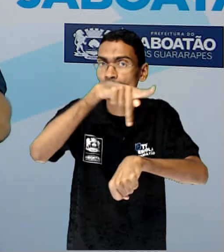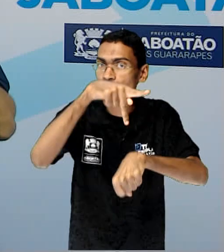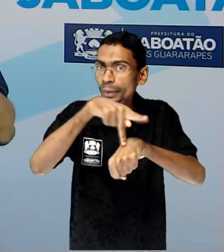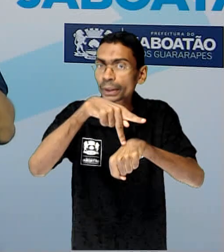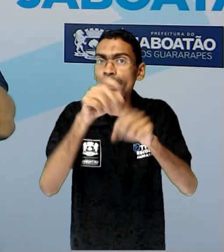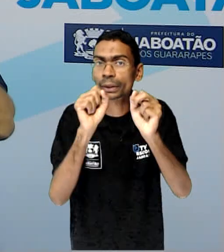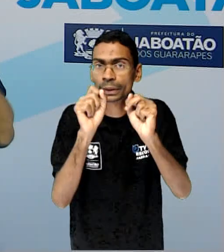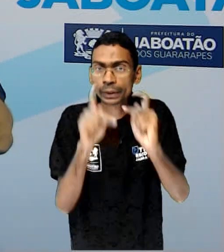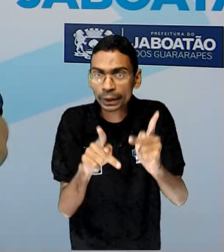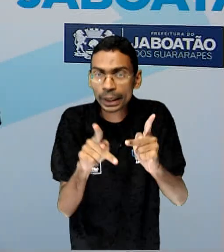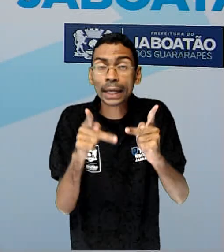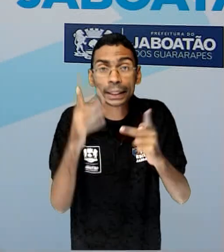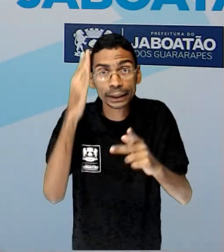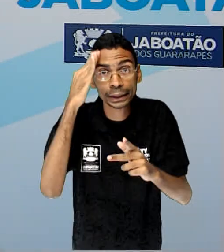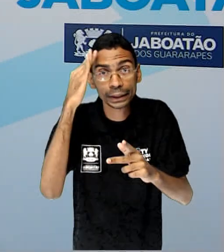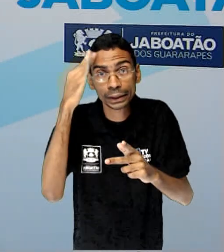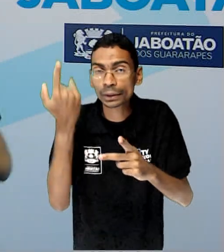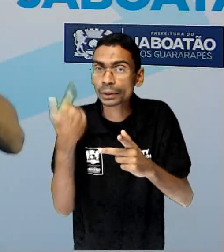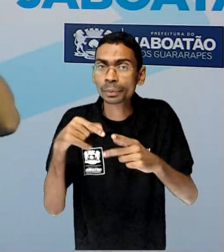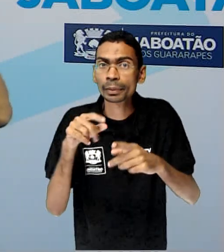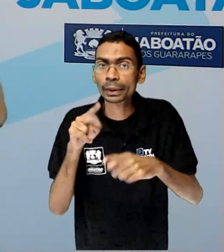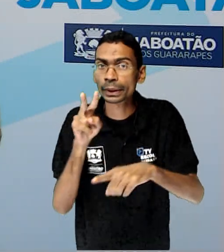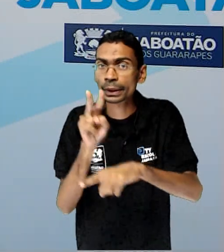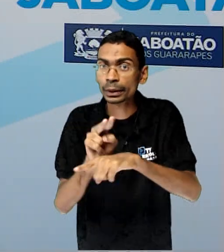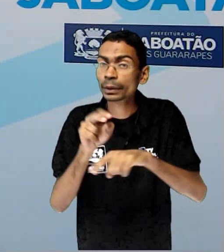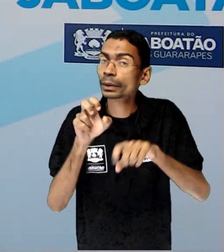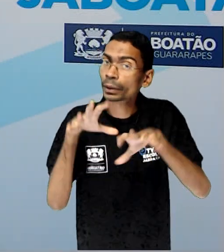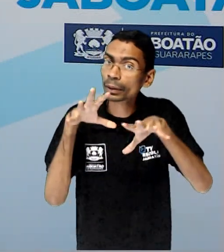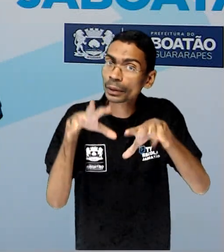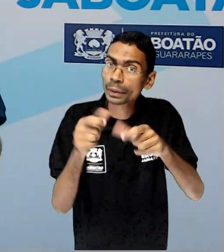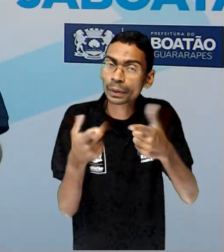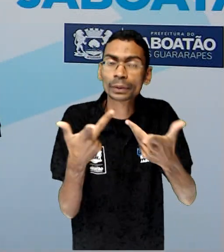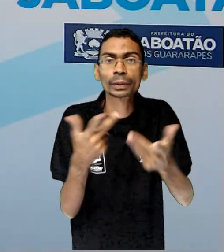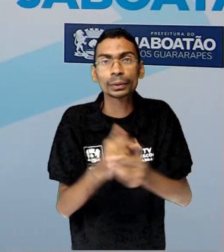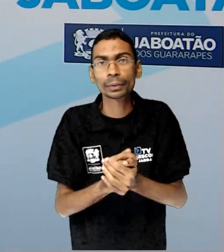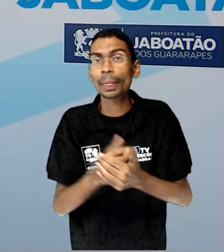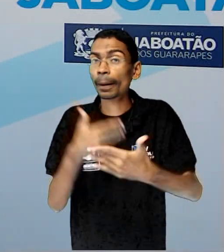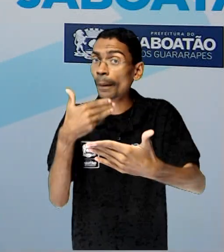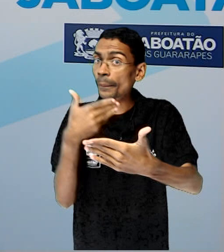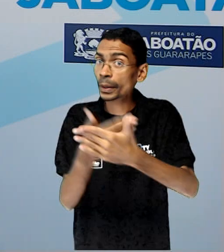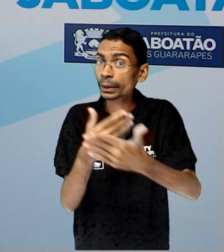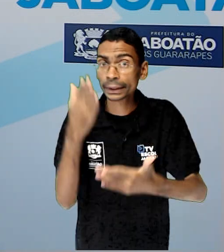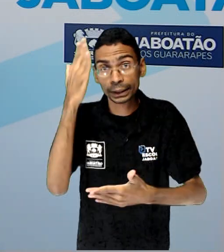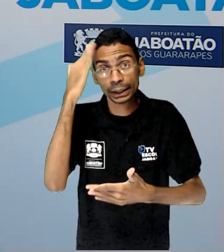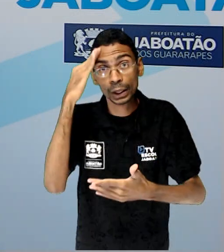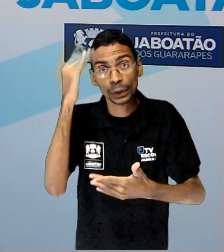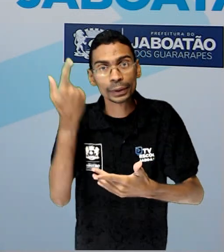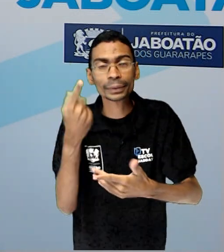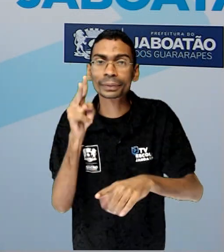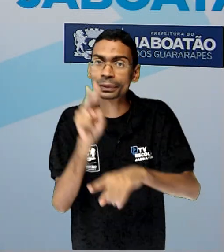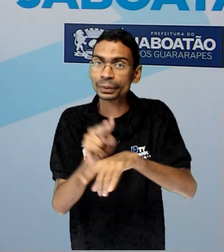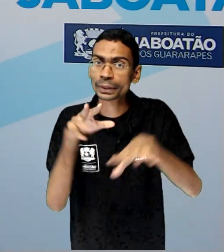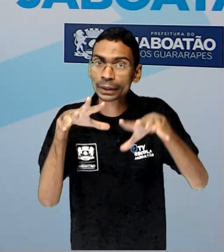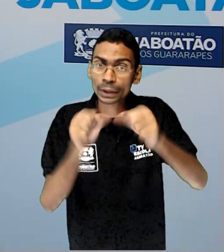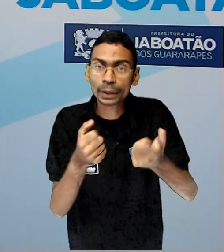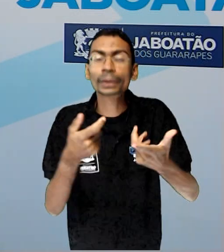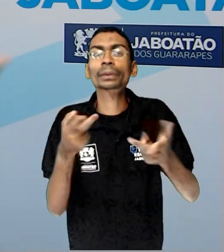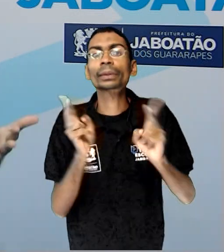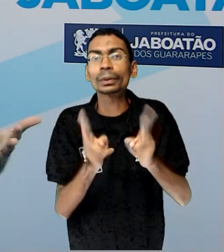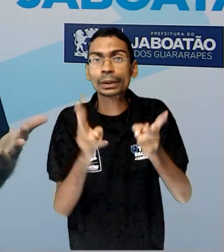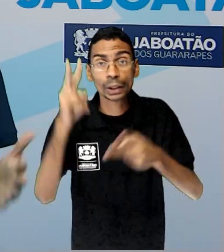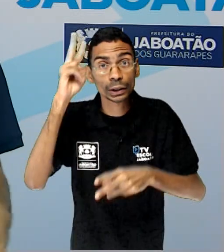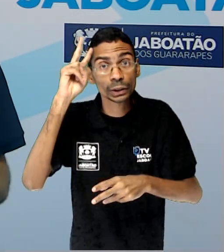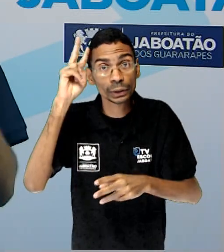Então, entendendo um pouquinho sobre o que é pecuária, gente vai agora para o próximo, Entendeu agora o que é pecuária, né? Vamos agora para a história, vamos continuar a nossa